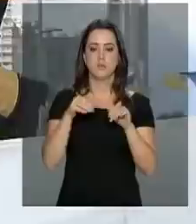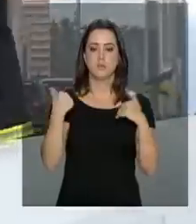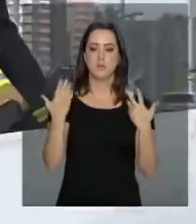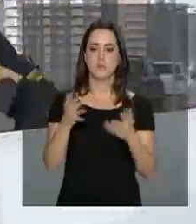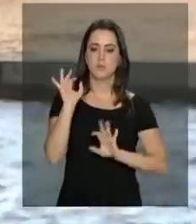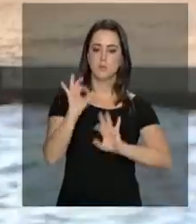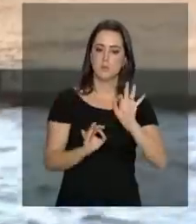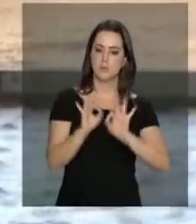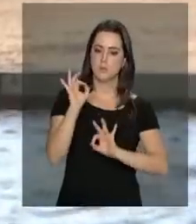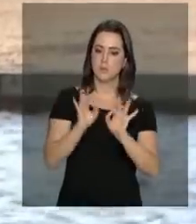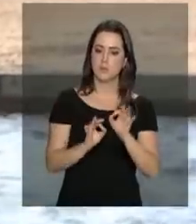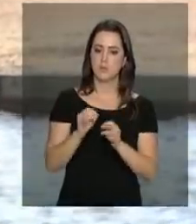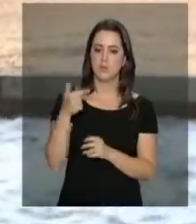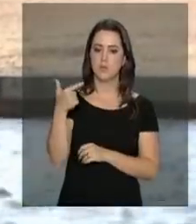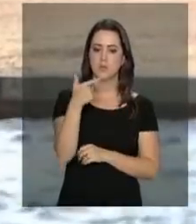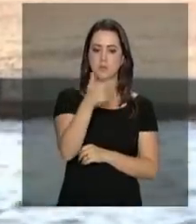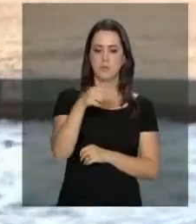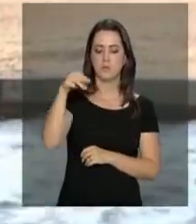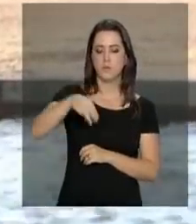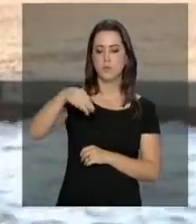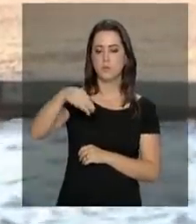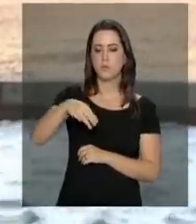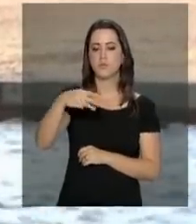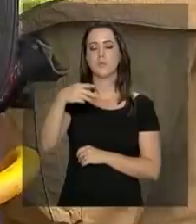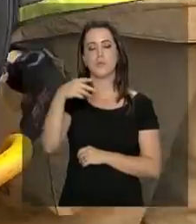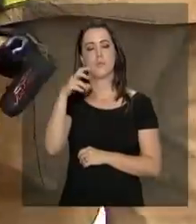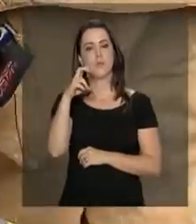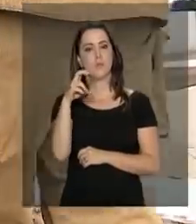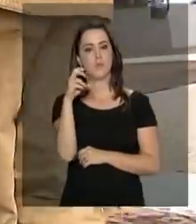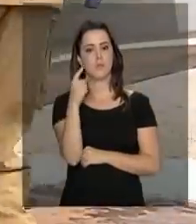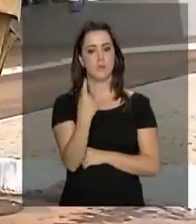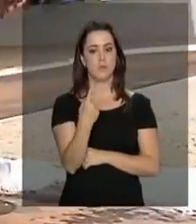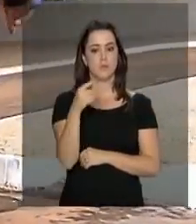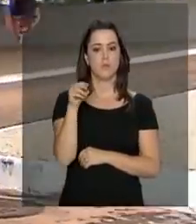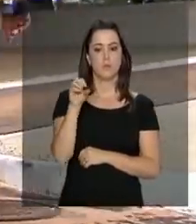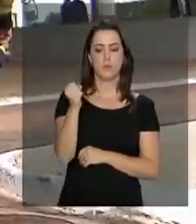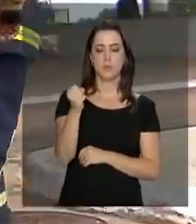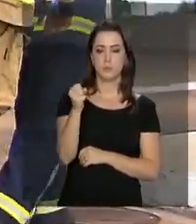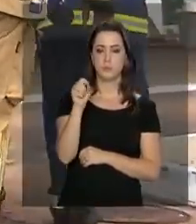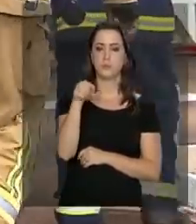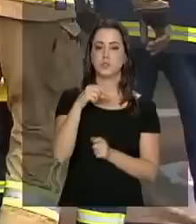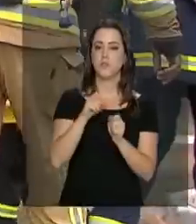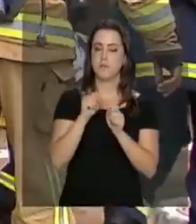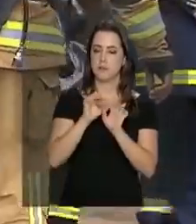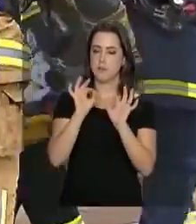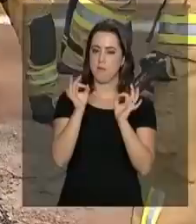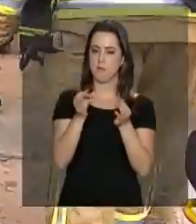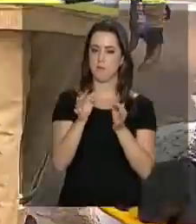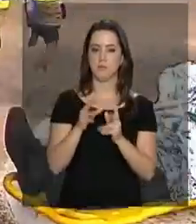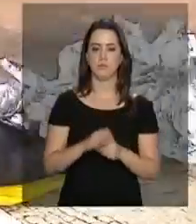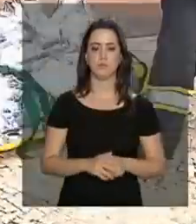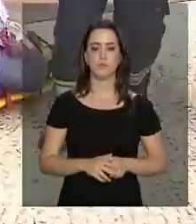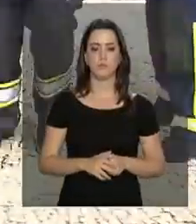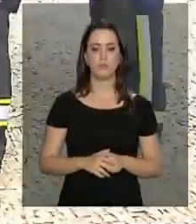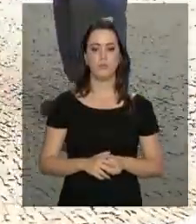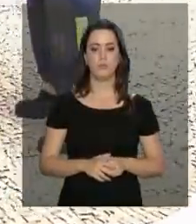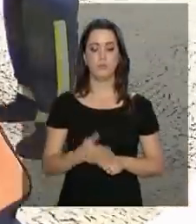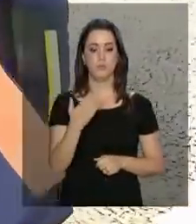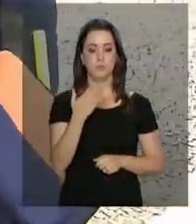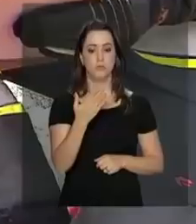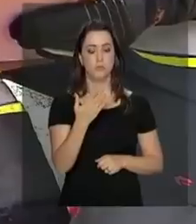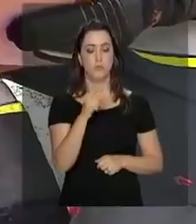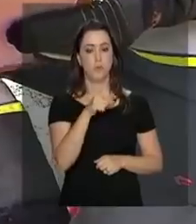planejamento que com 22 minutos e 51 segundos, nós conseguimos executar de uma maneira total. Segundo o general